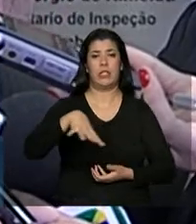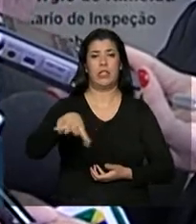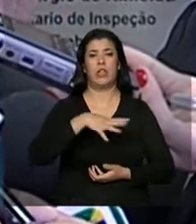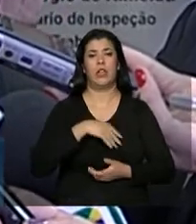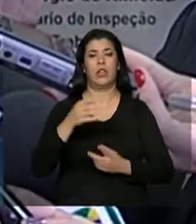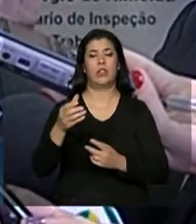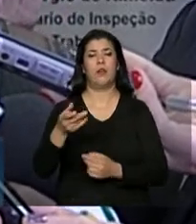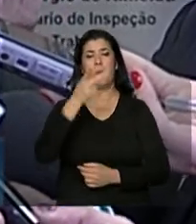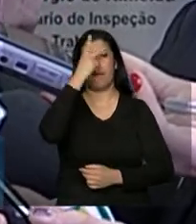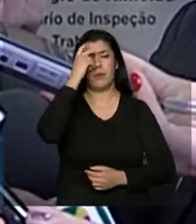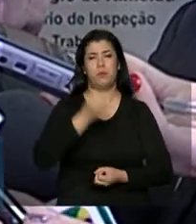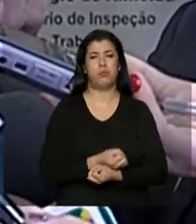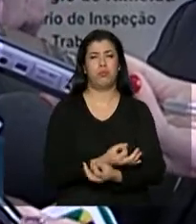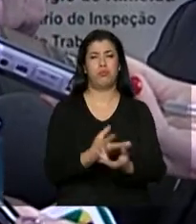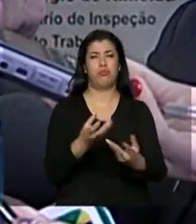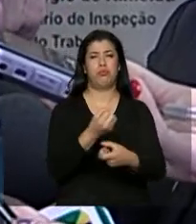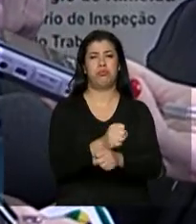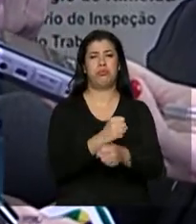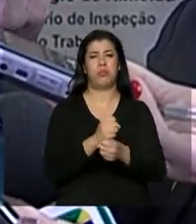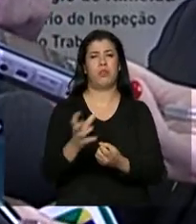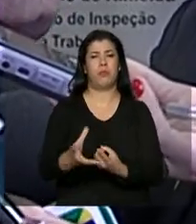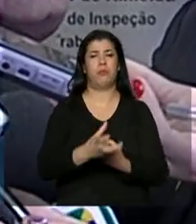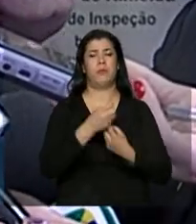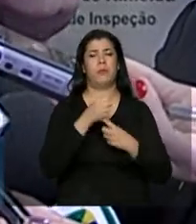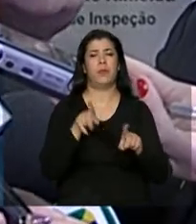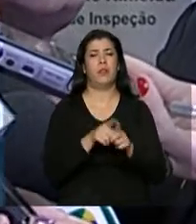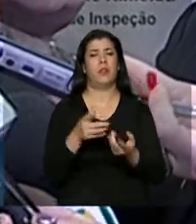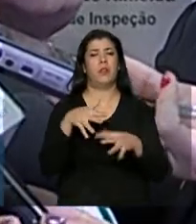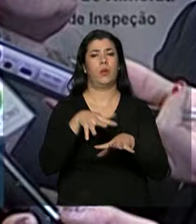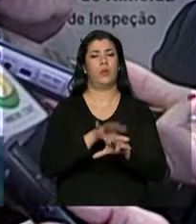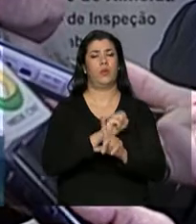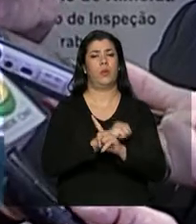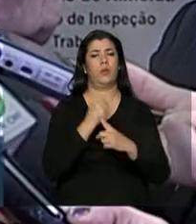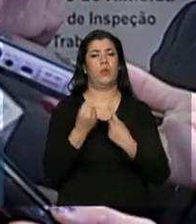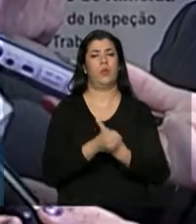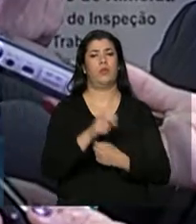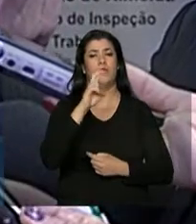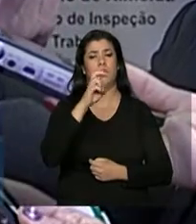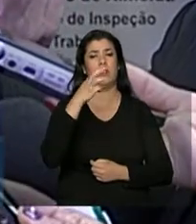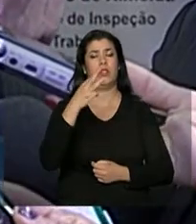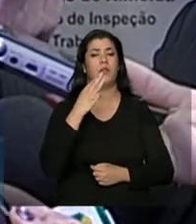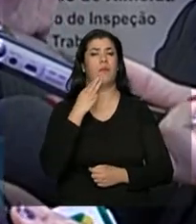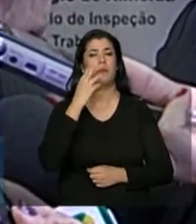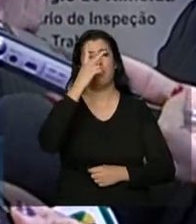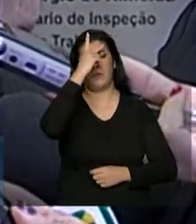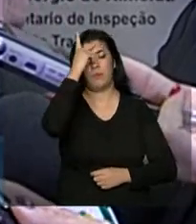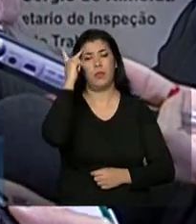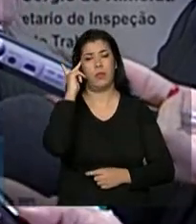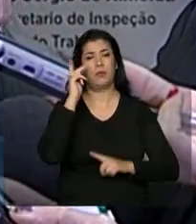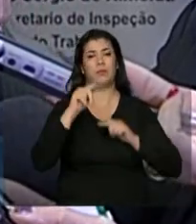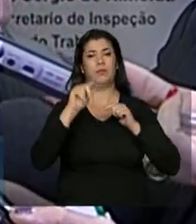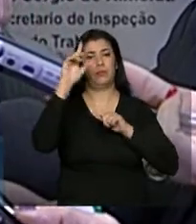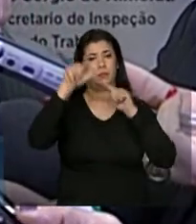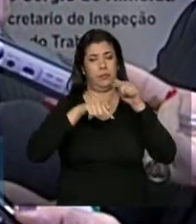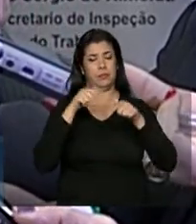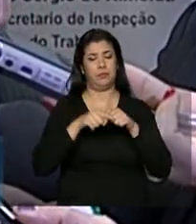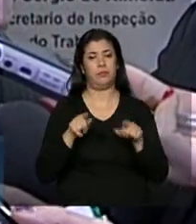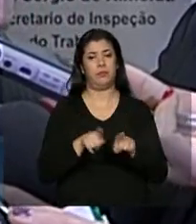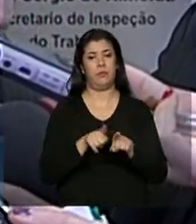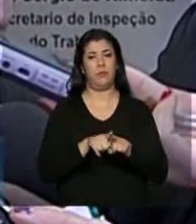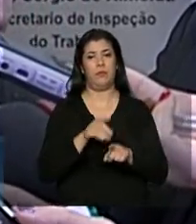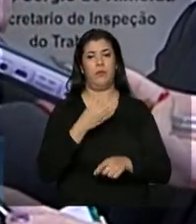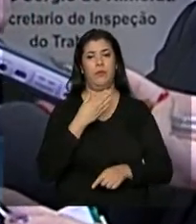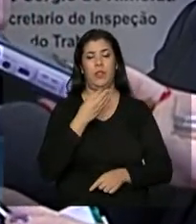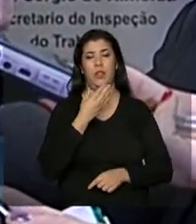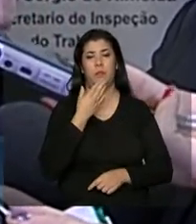milhões de brasileiros, de inclusão social de 53 milhões de brasileiros. Então, nós temos uma posição que é